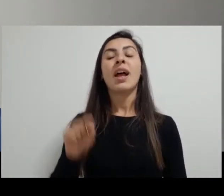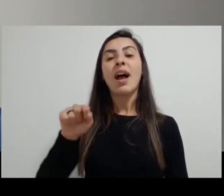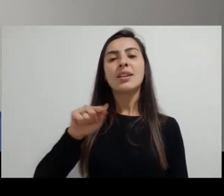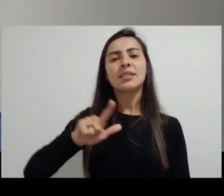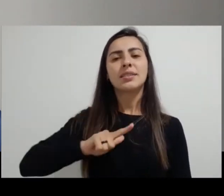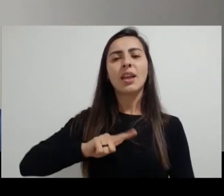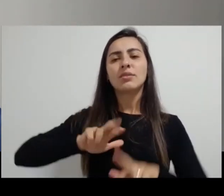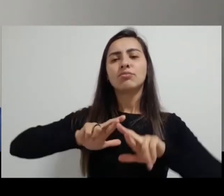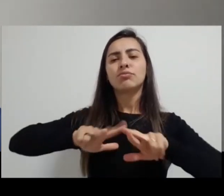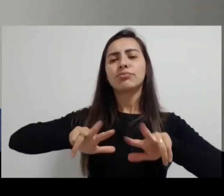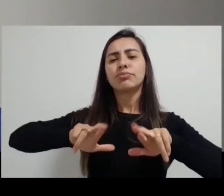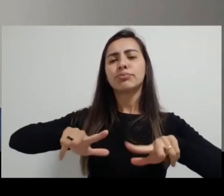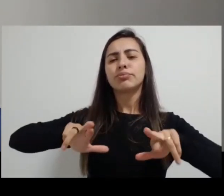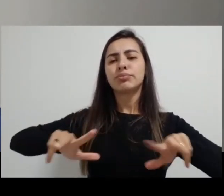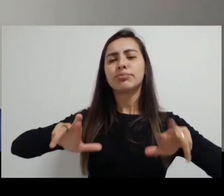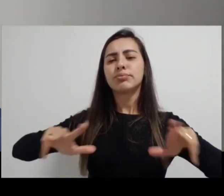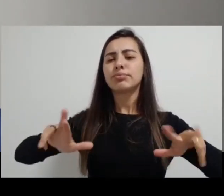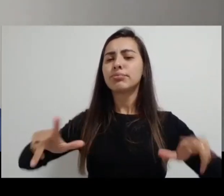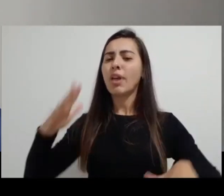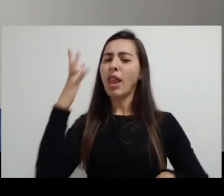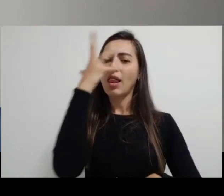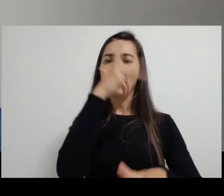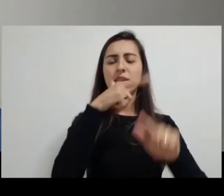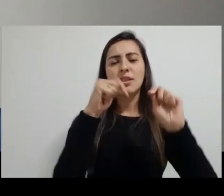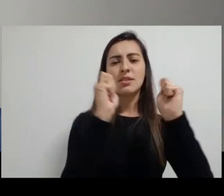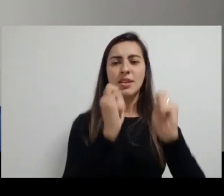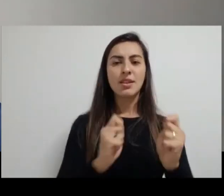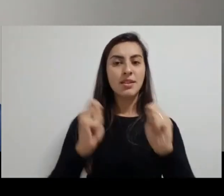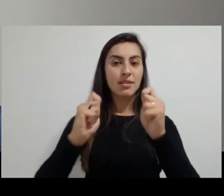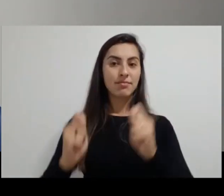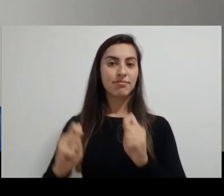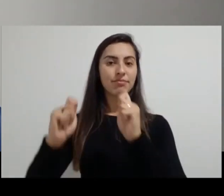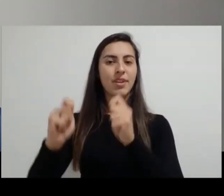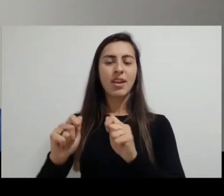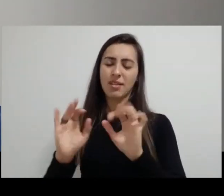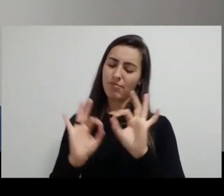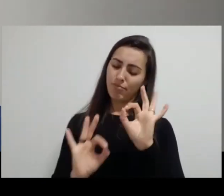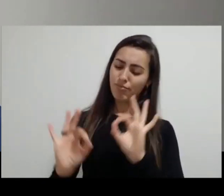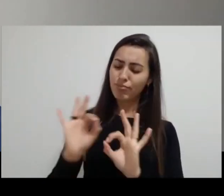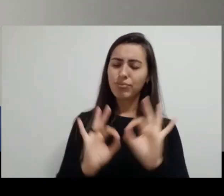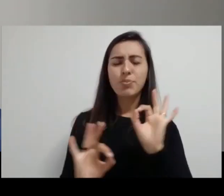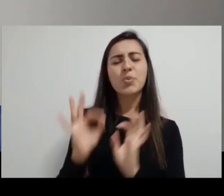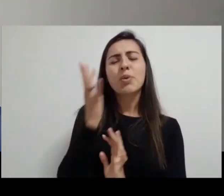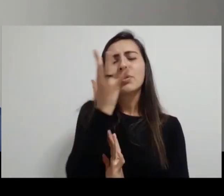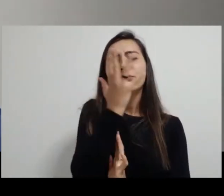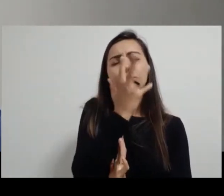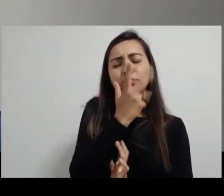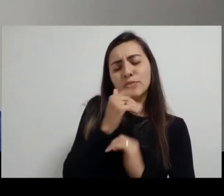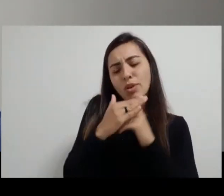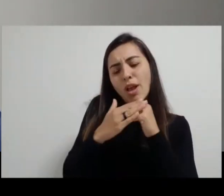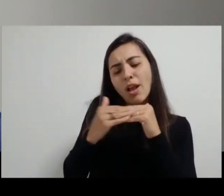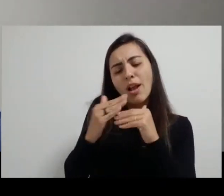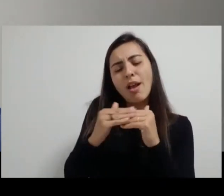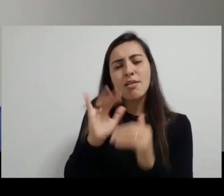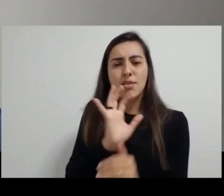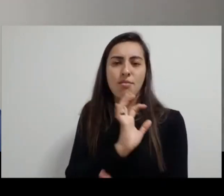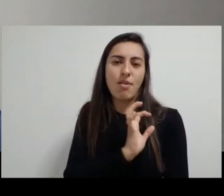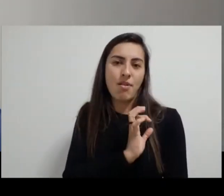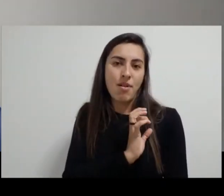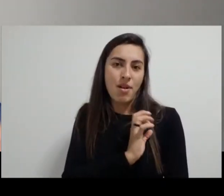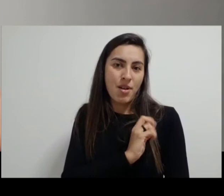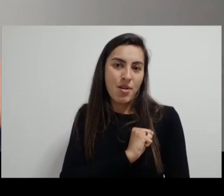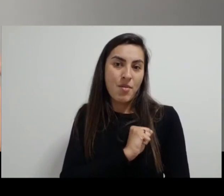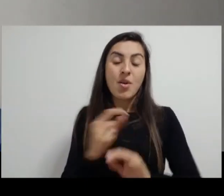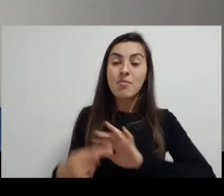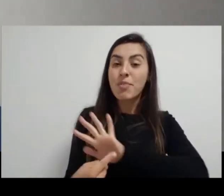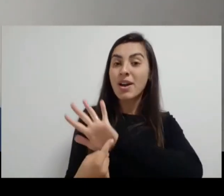Ali você vai encontrar belíssimas imagens feitas com muito esmero, com muito cuidado, com muito amor, para